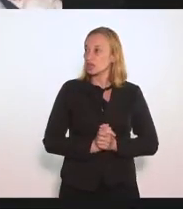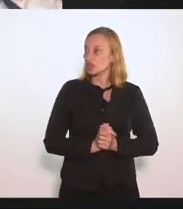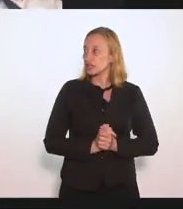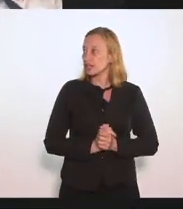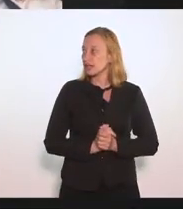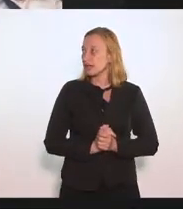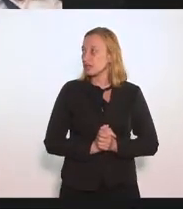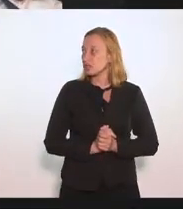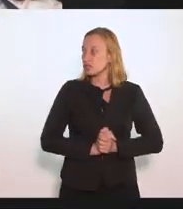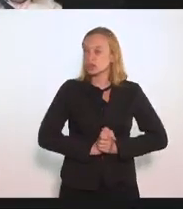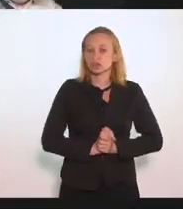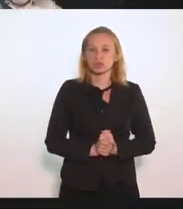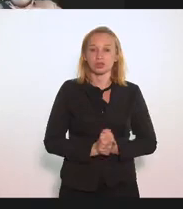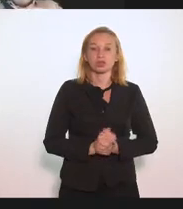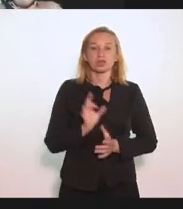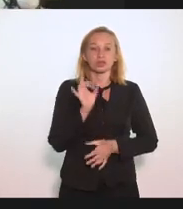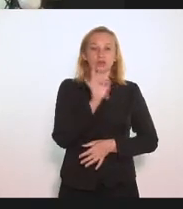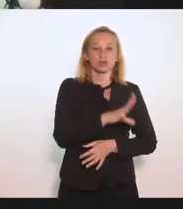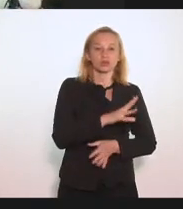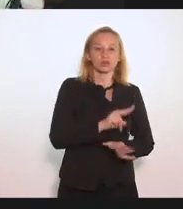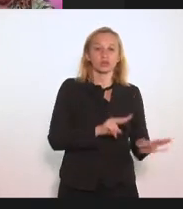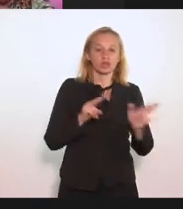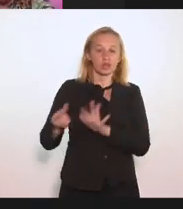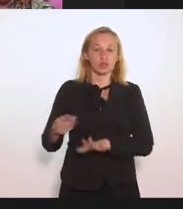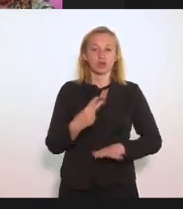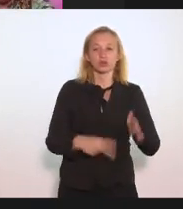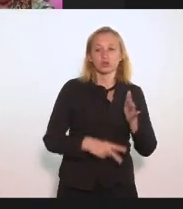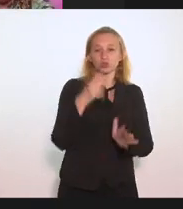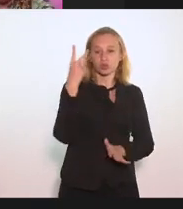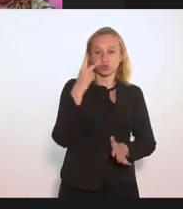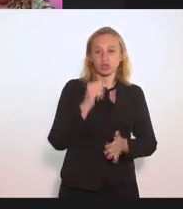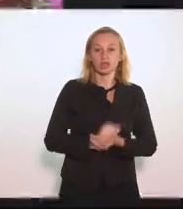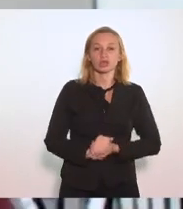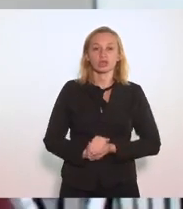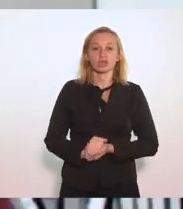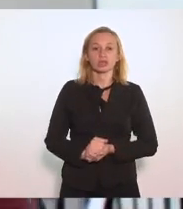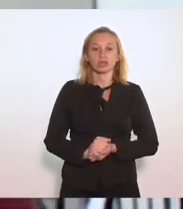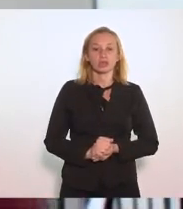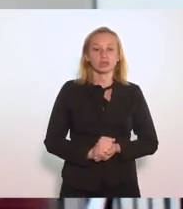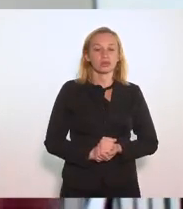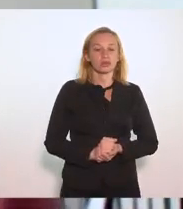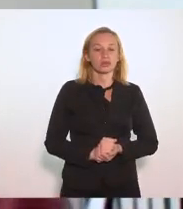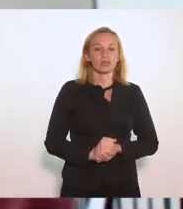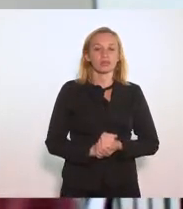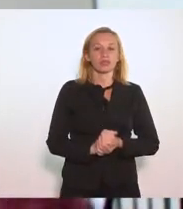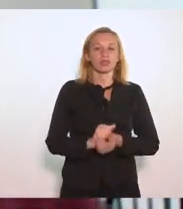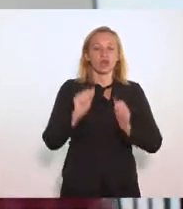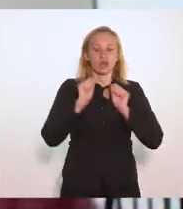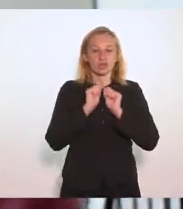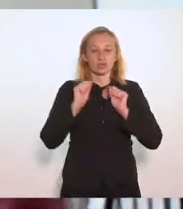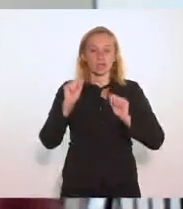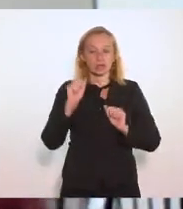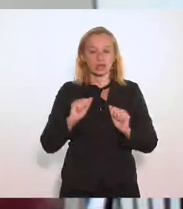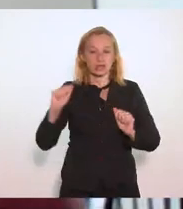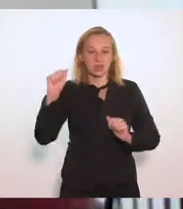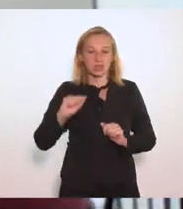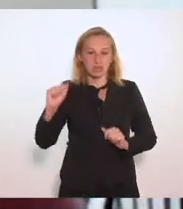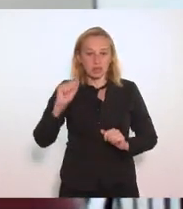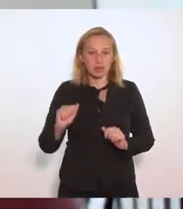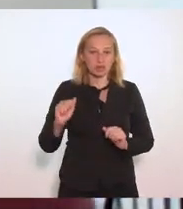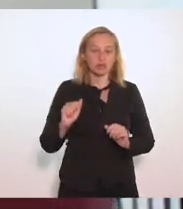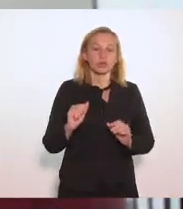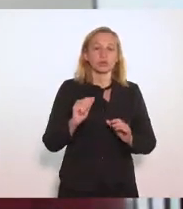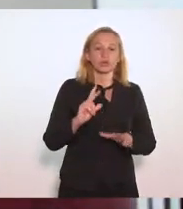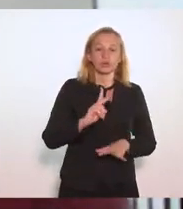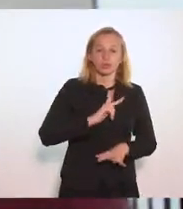Senhor presidente, nas últimas semanas por duas vezes a associação dos hospitais privados do estado do